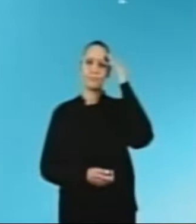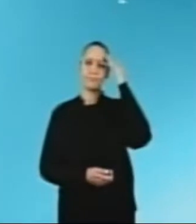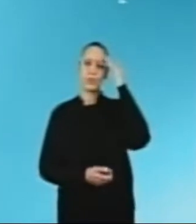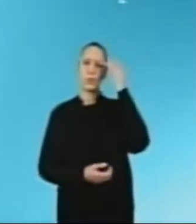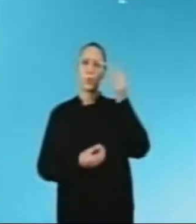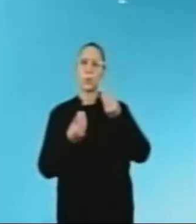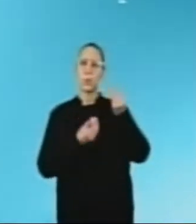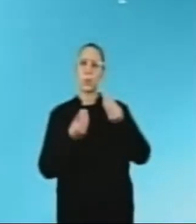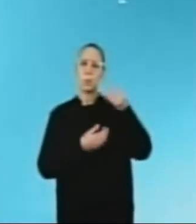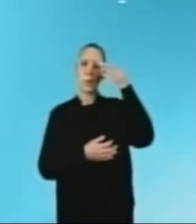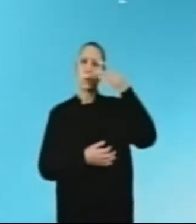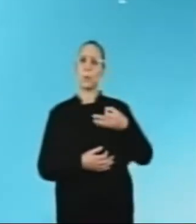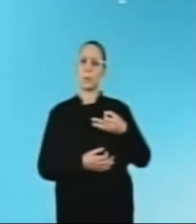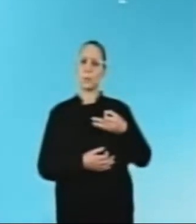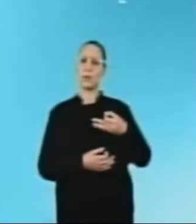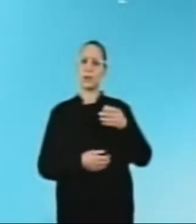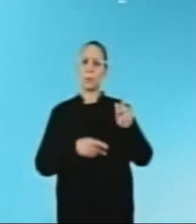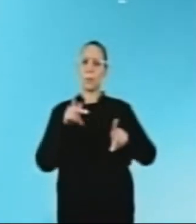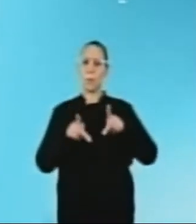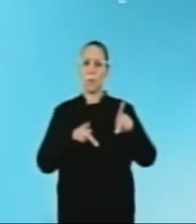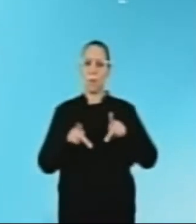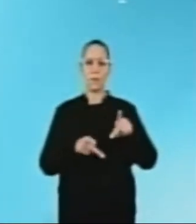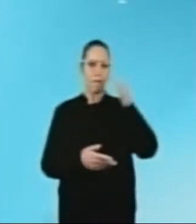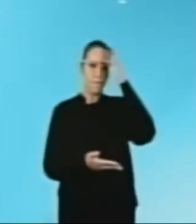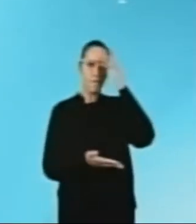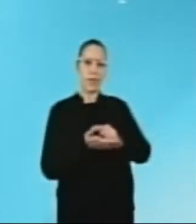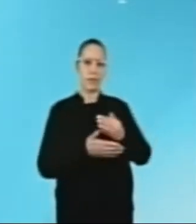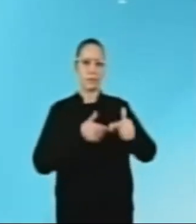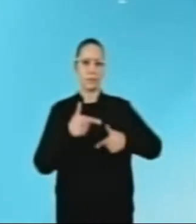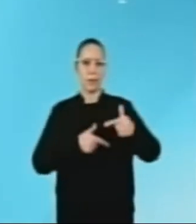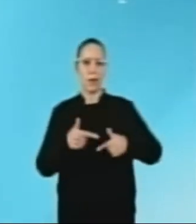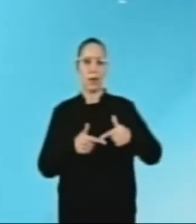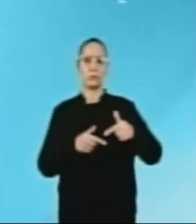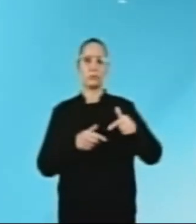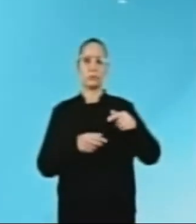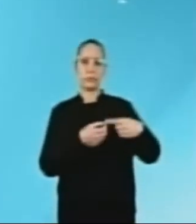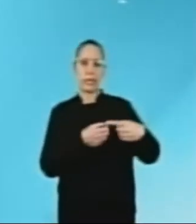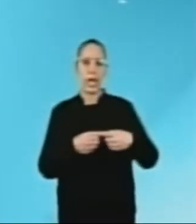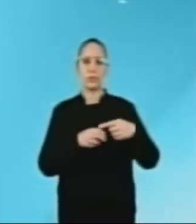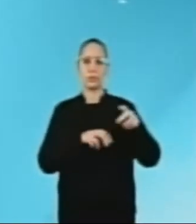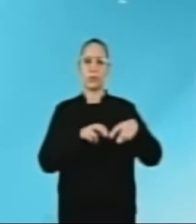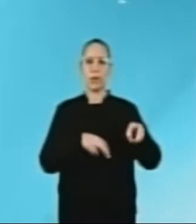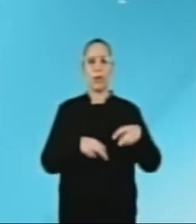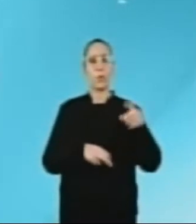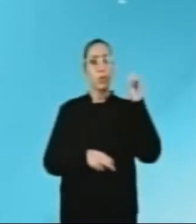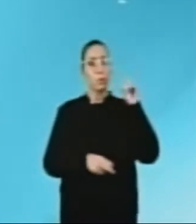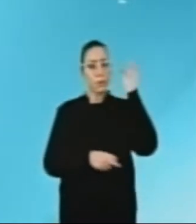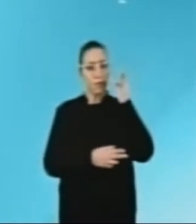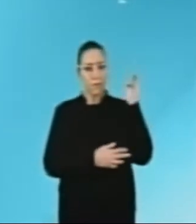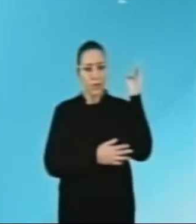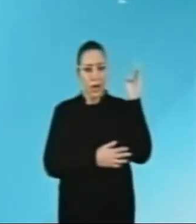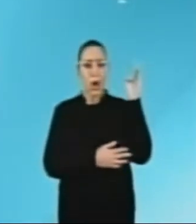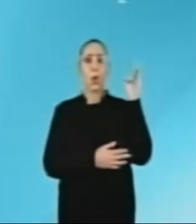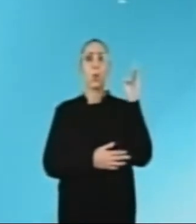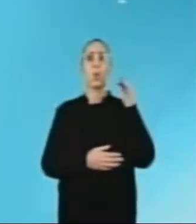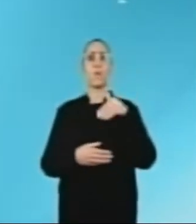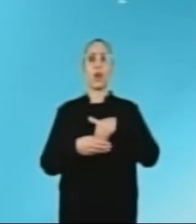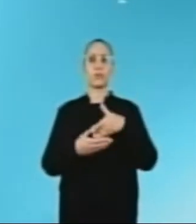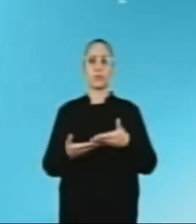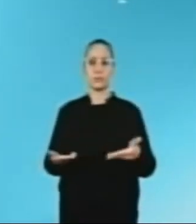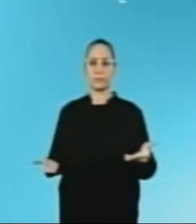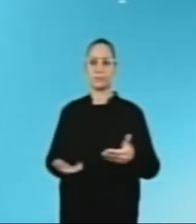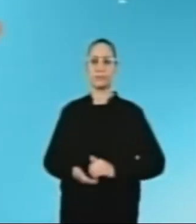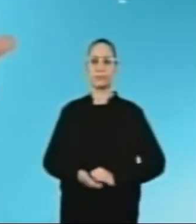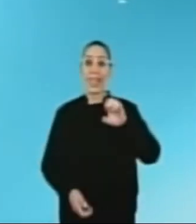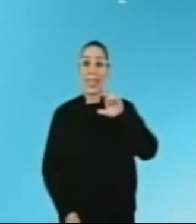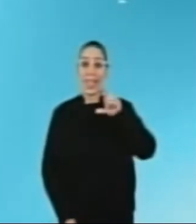o povo. Trabalho com fé e verdade. Para o campo e para a cidade. Deputada Federal, Glória Menegoto, 4